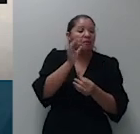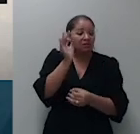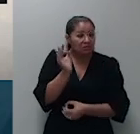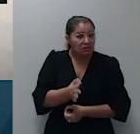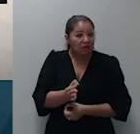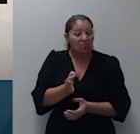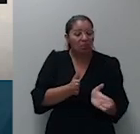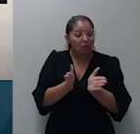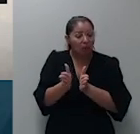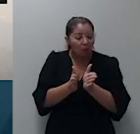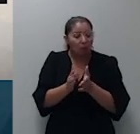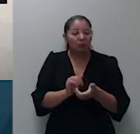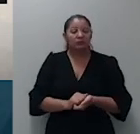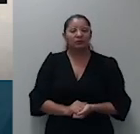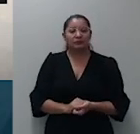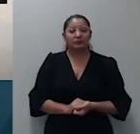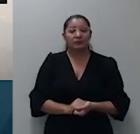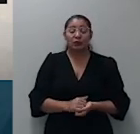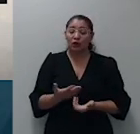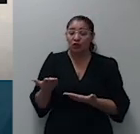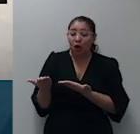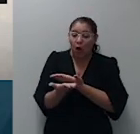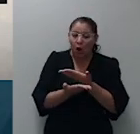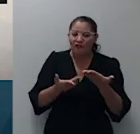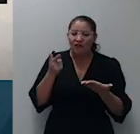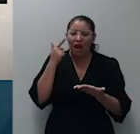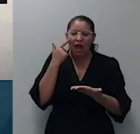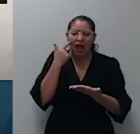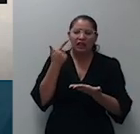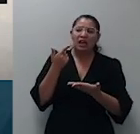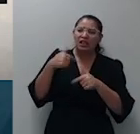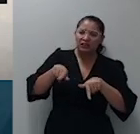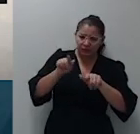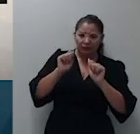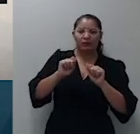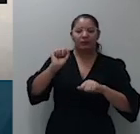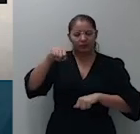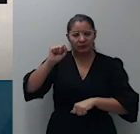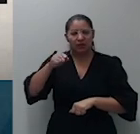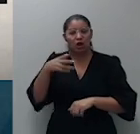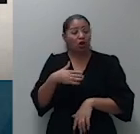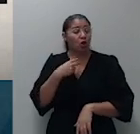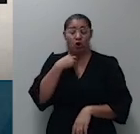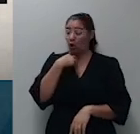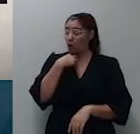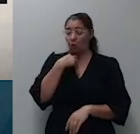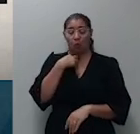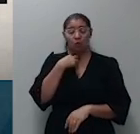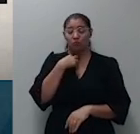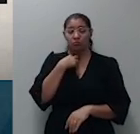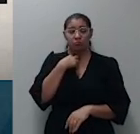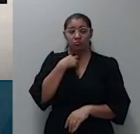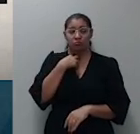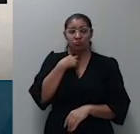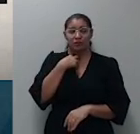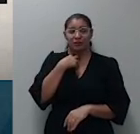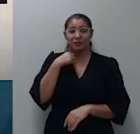a manifestação oferecida é tempestiva, sim, não podendo essa circunstância